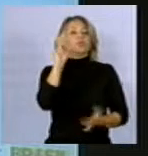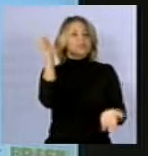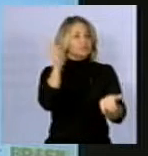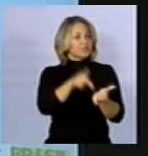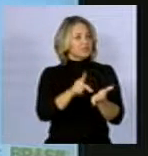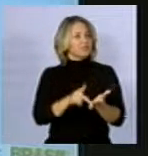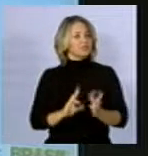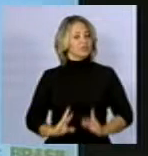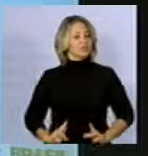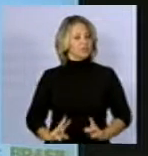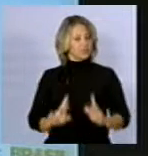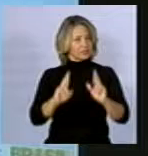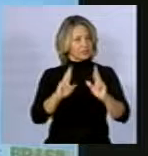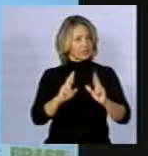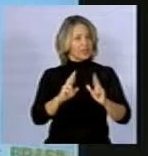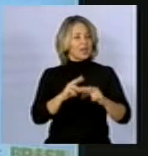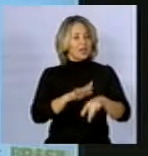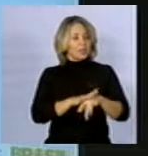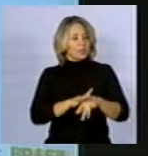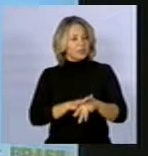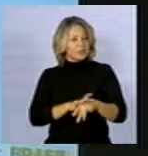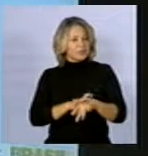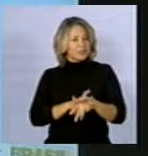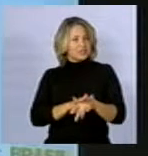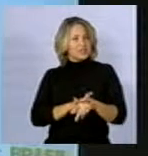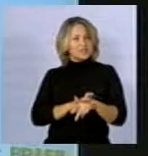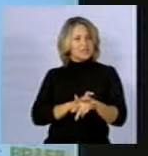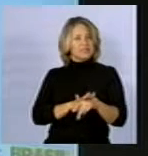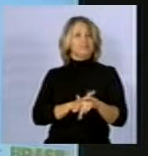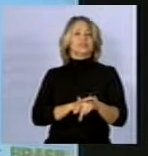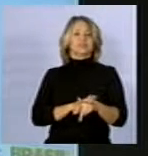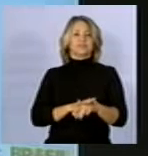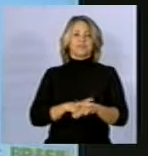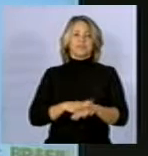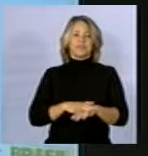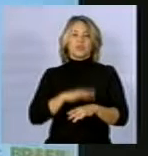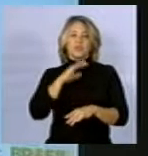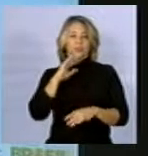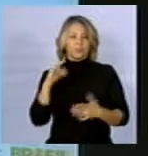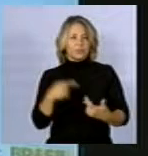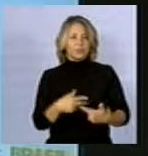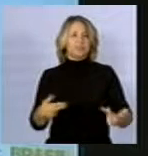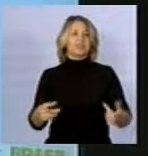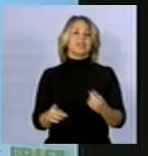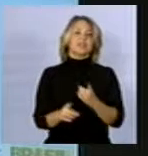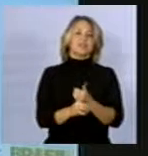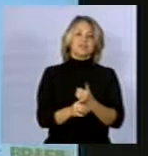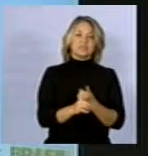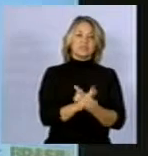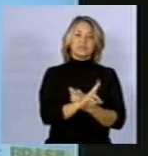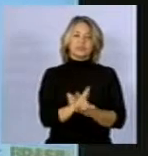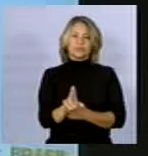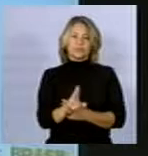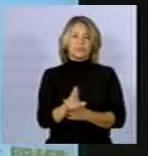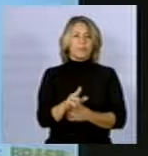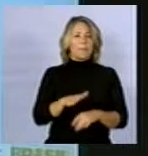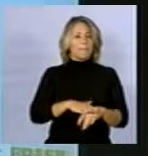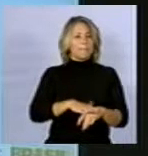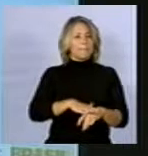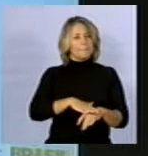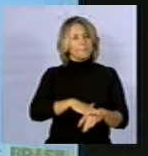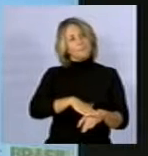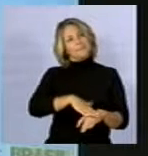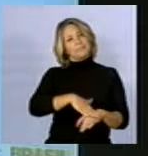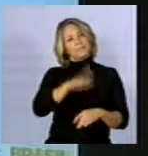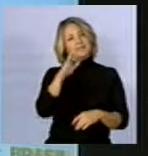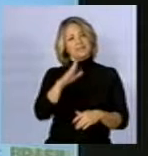Câncer é uma doença rara, a gente parte desse princípio. É o nome dado a um conjunto de mais de 100 doenças que têm